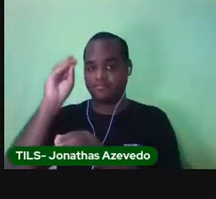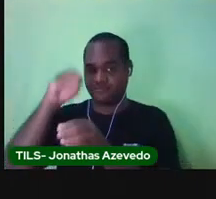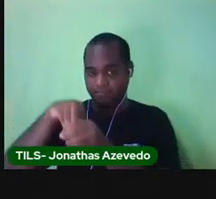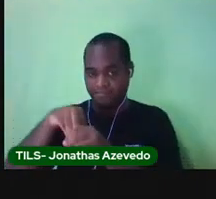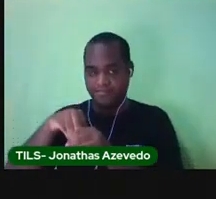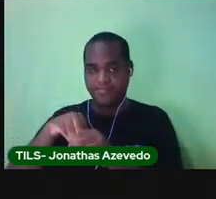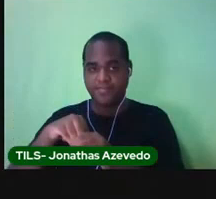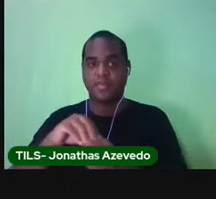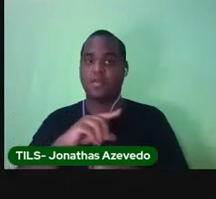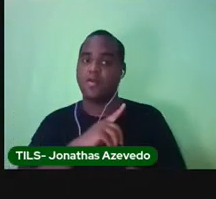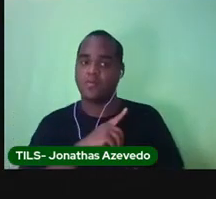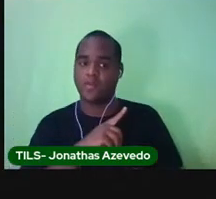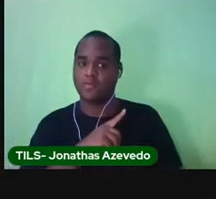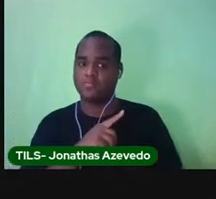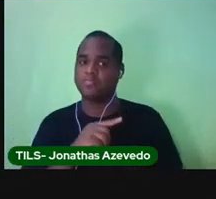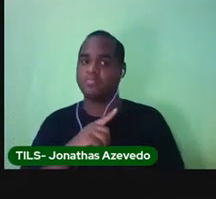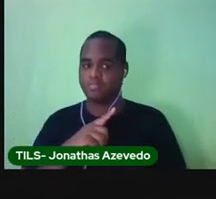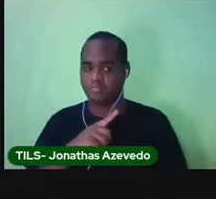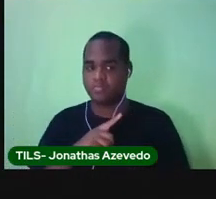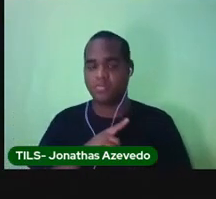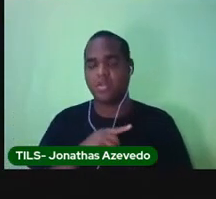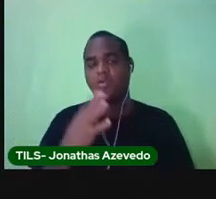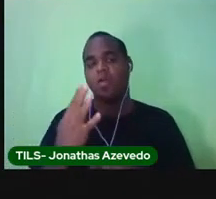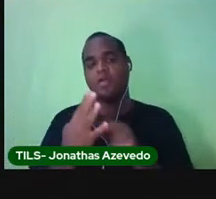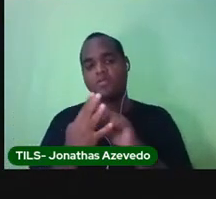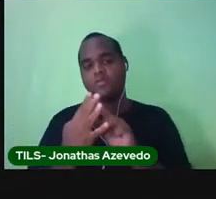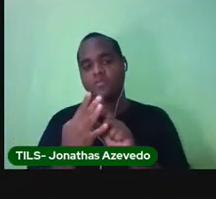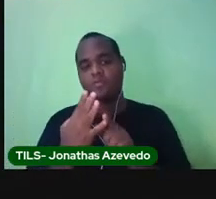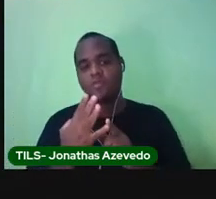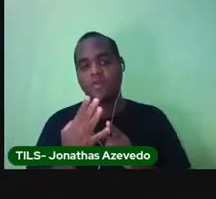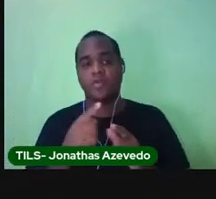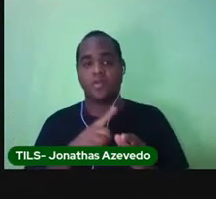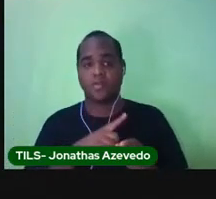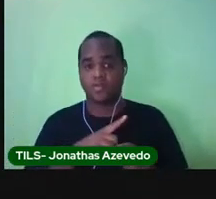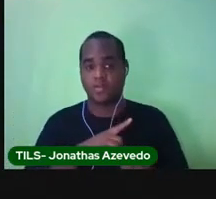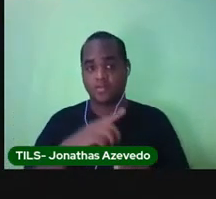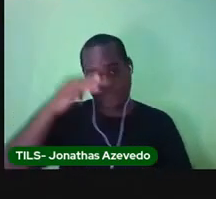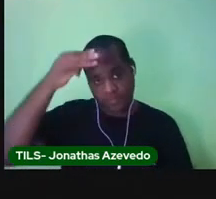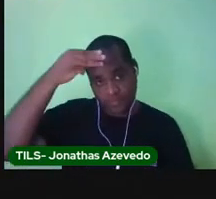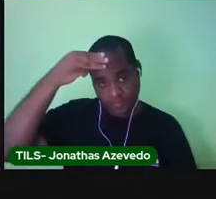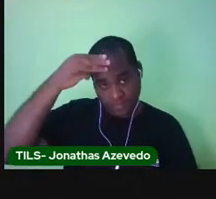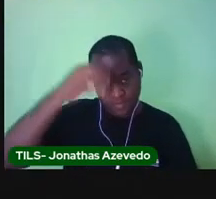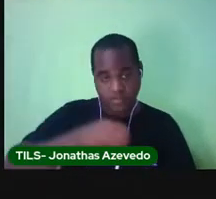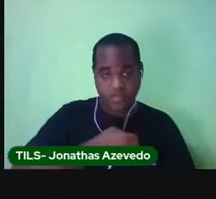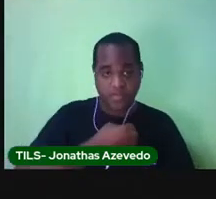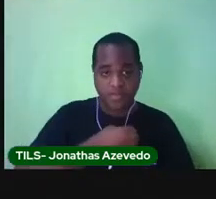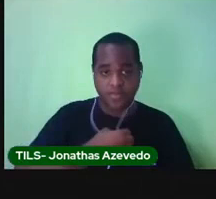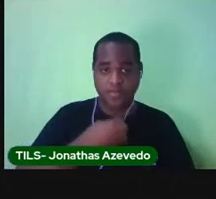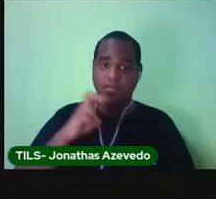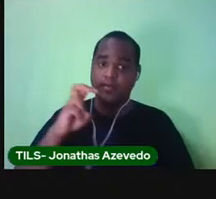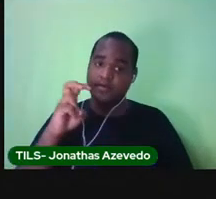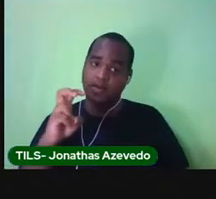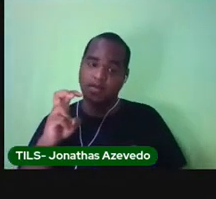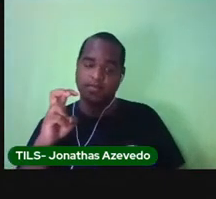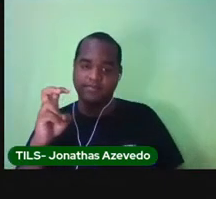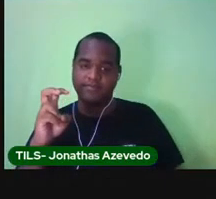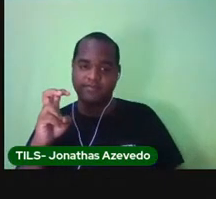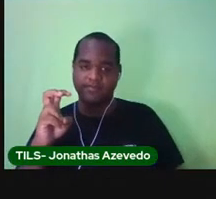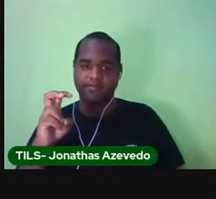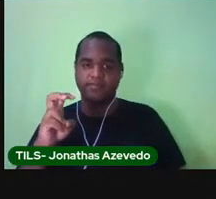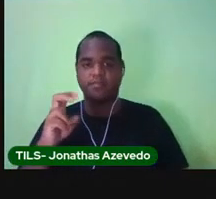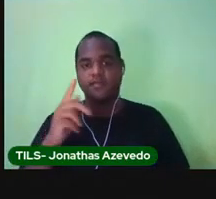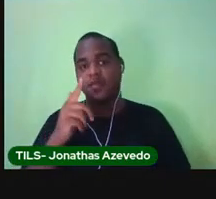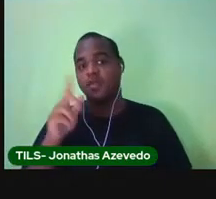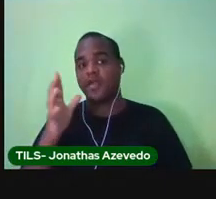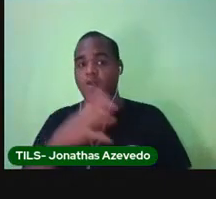nós temos essas quatro fases. Eu tenho uma sobrinha de cinco anos que está na infância. Eu tenho